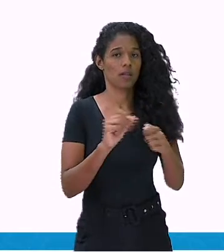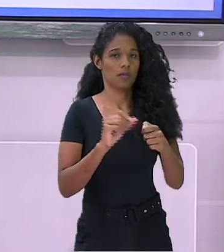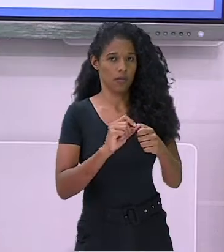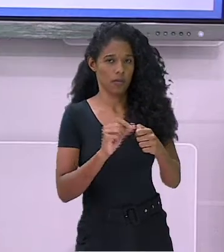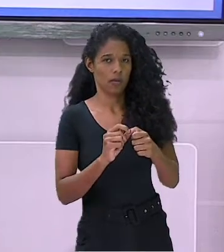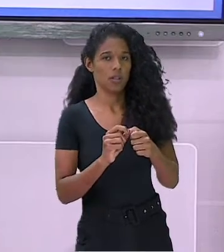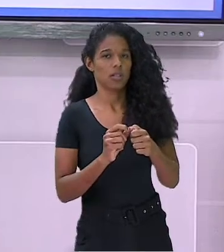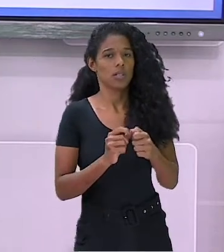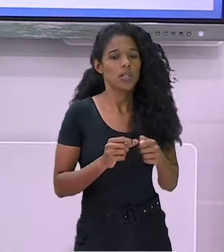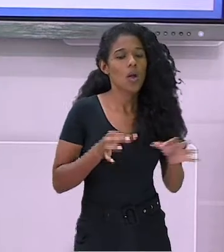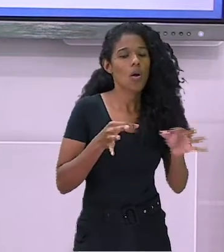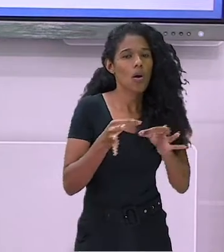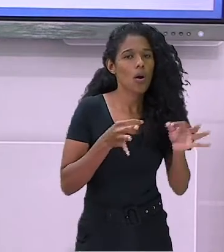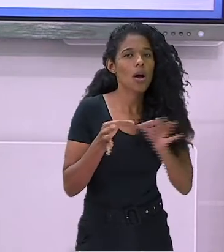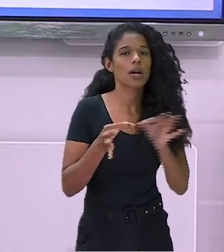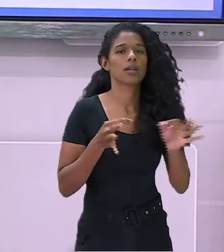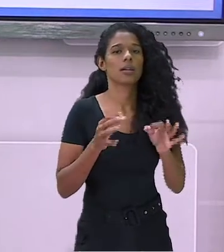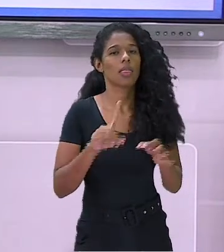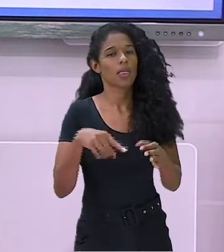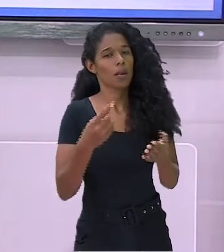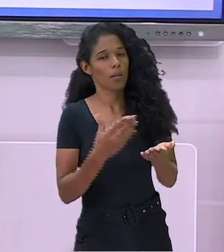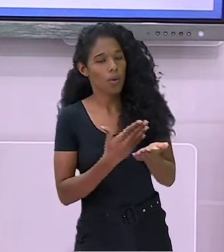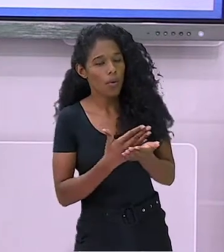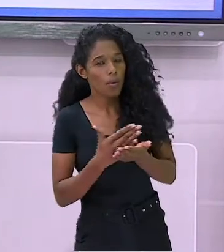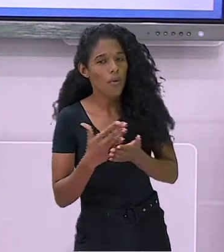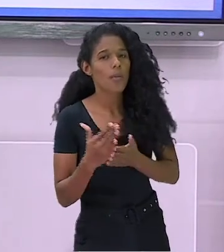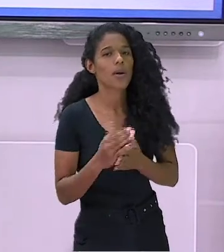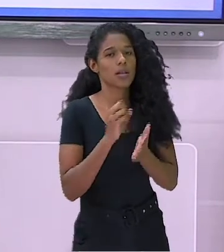Seja claro nas instruções.